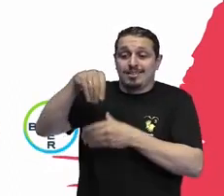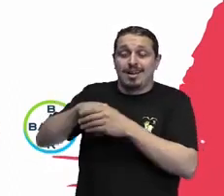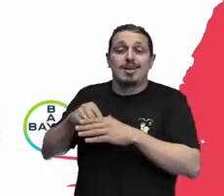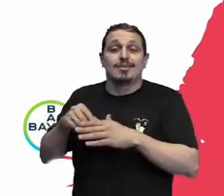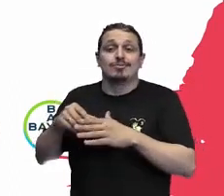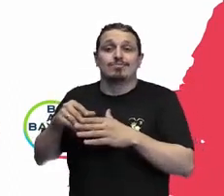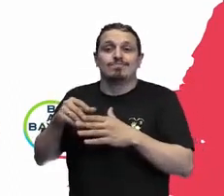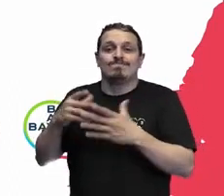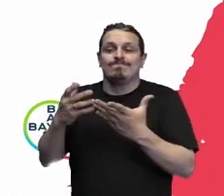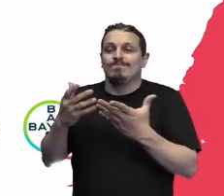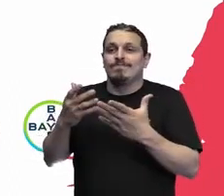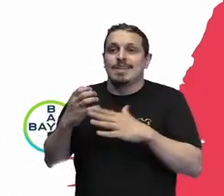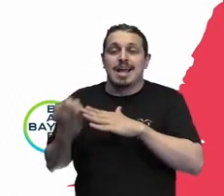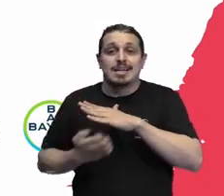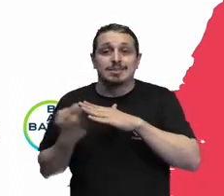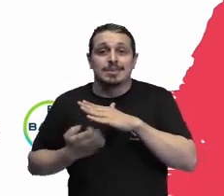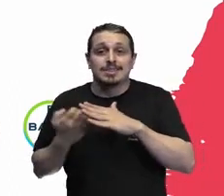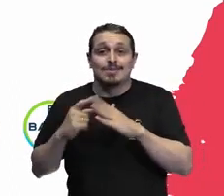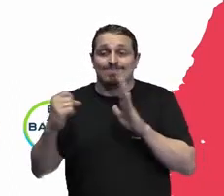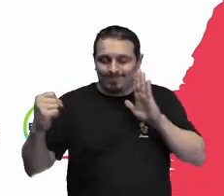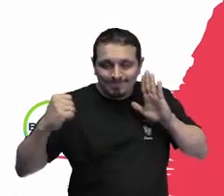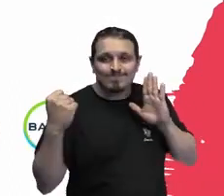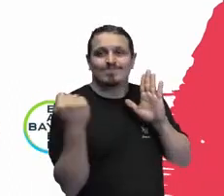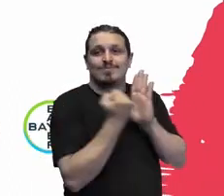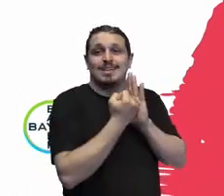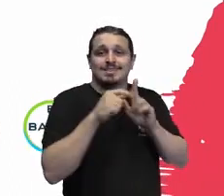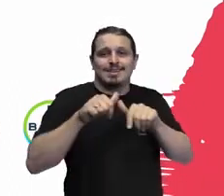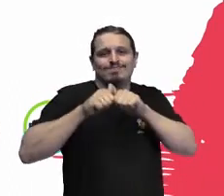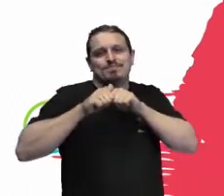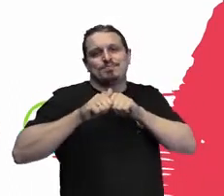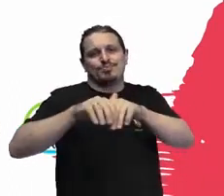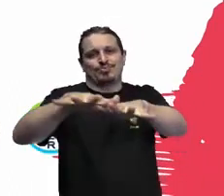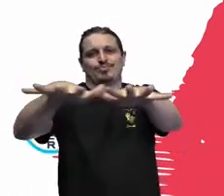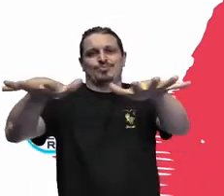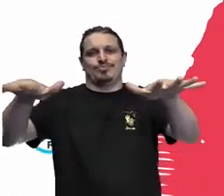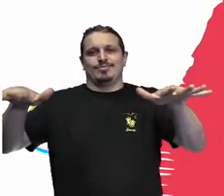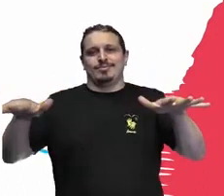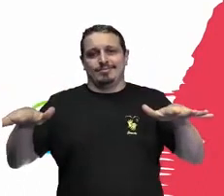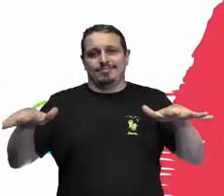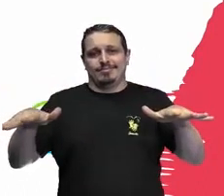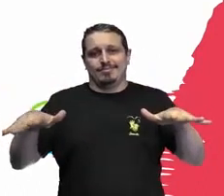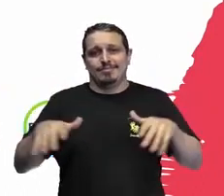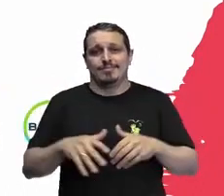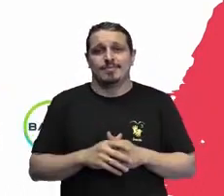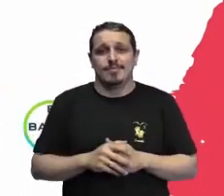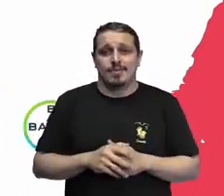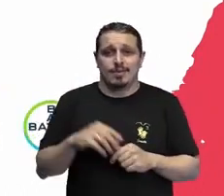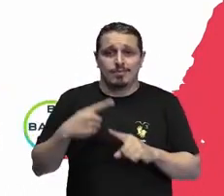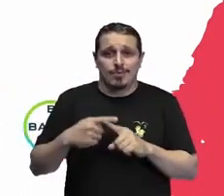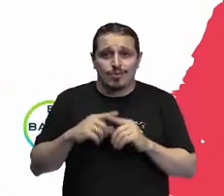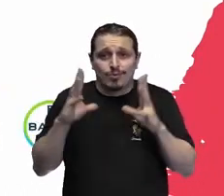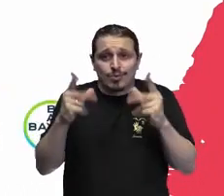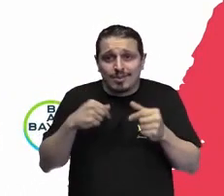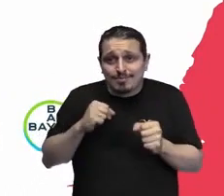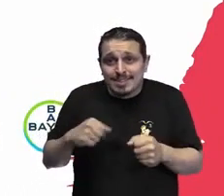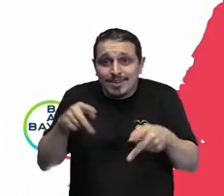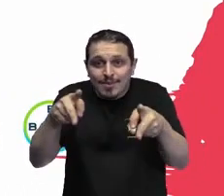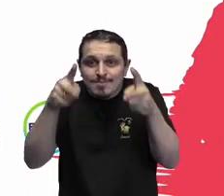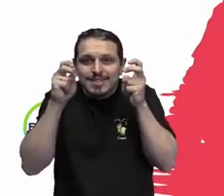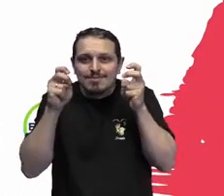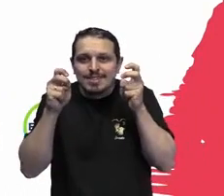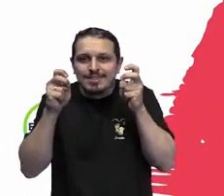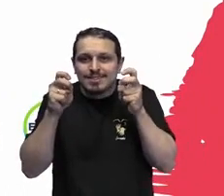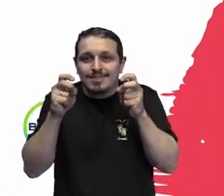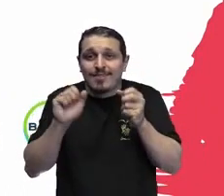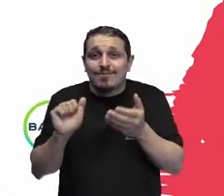minha possibilidade de eu conseguir atender uma necessidade dos meus clientes, pensando que esses meus clientes são diversos, né? E, de uma maneira